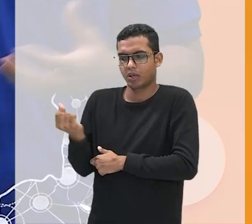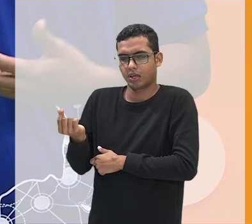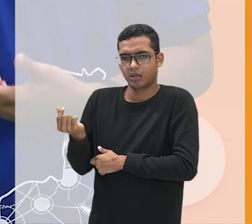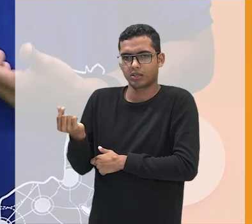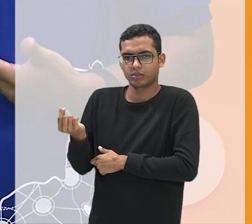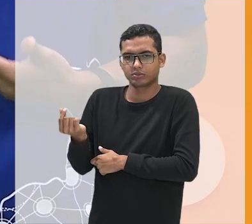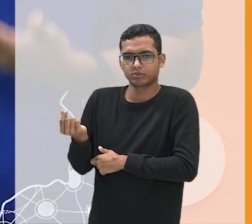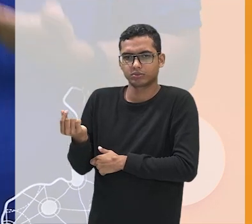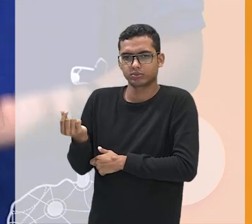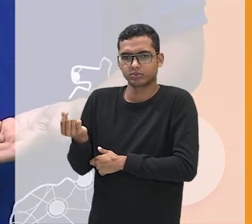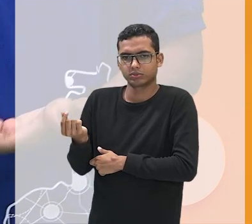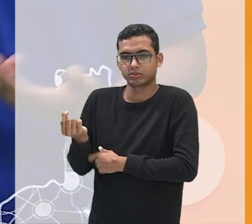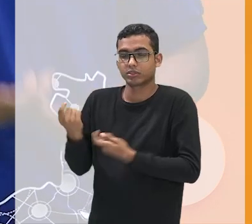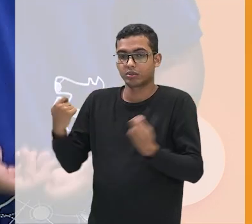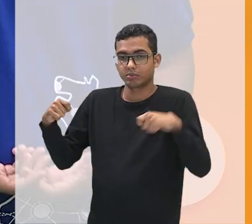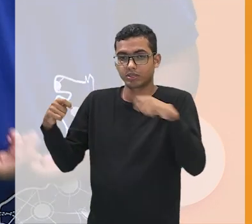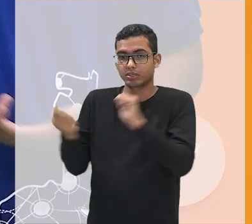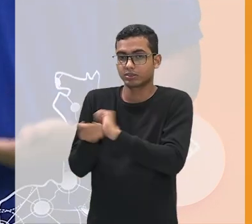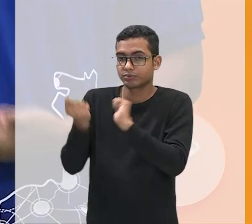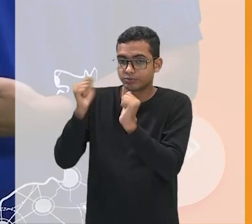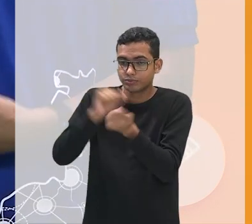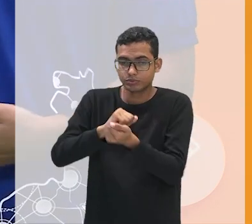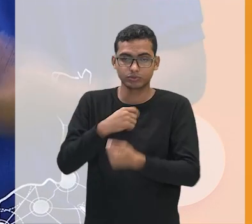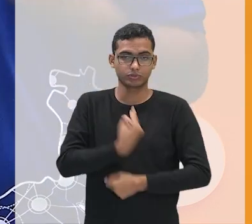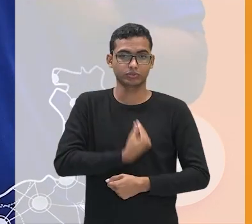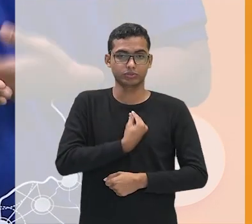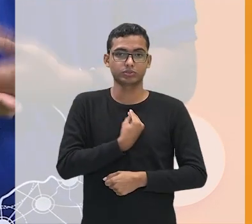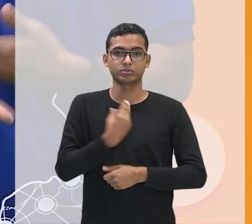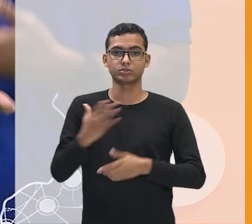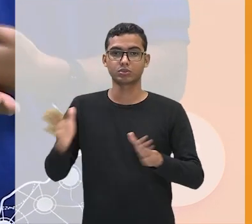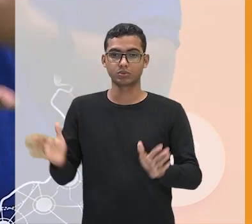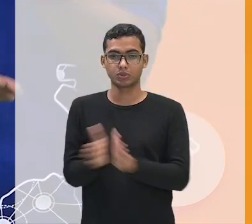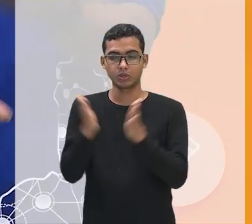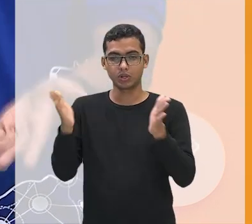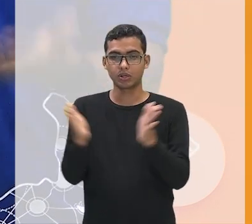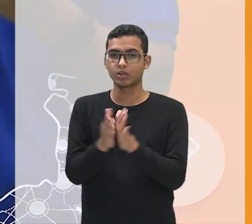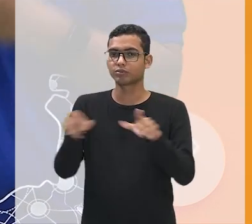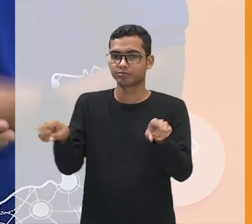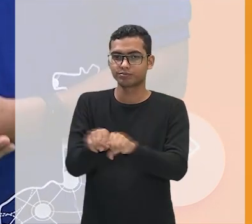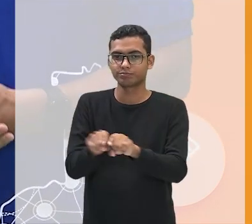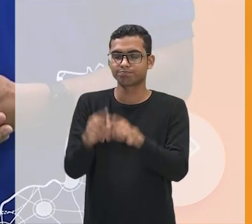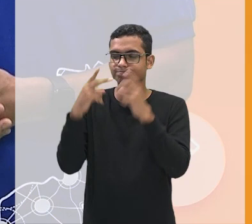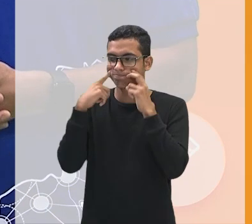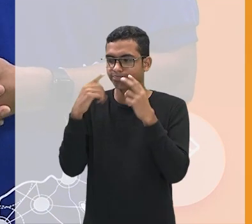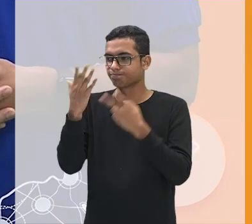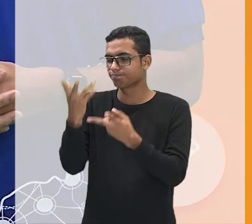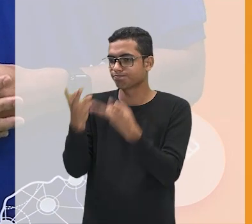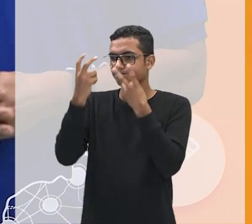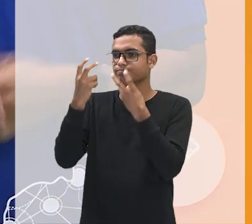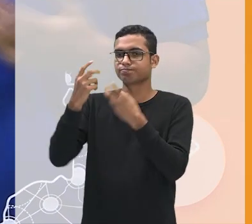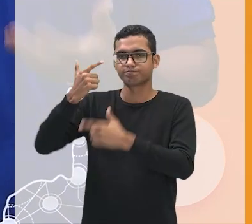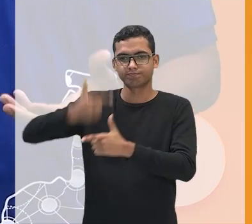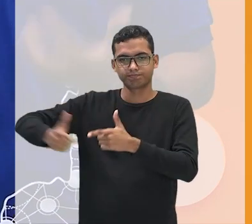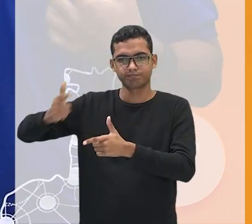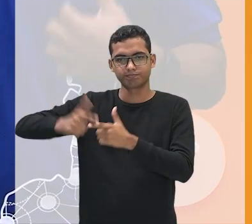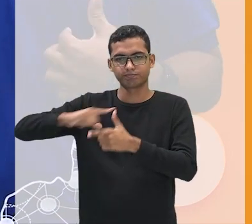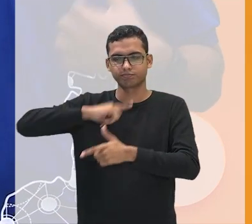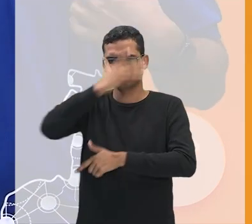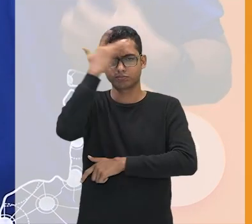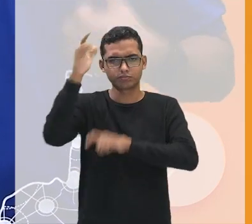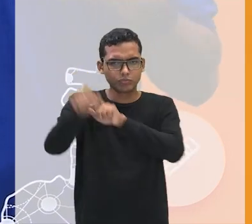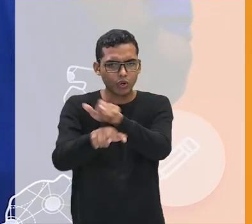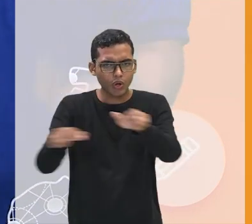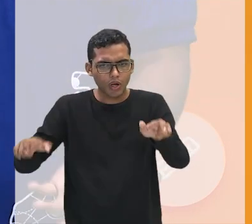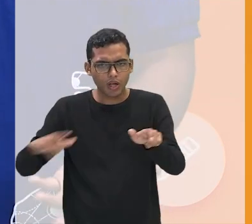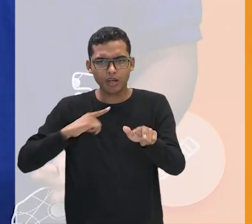nenhum ele vai tendo que se acostumar a viver de maneira mais humilde e reconhecer os problemas que acontecem com as pessoas que até então